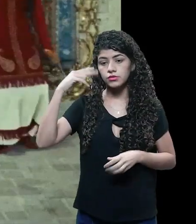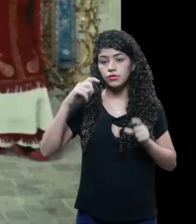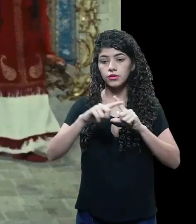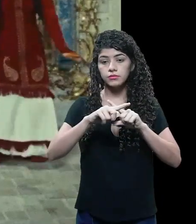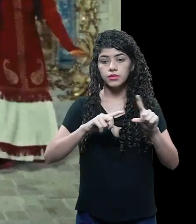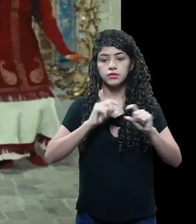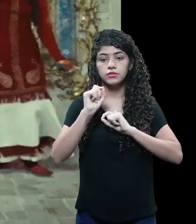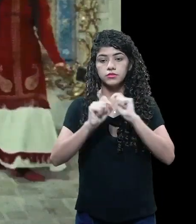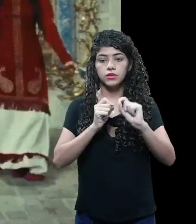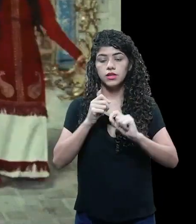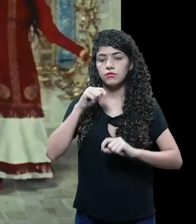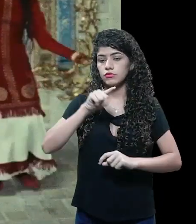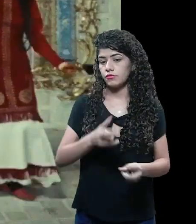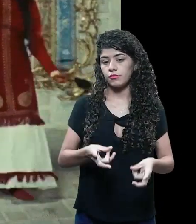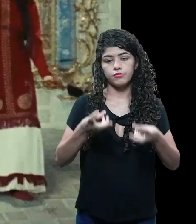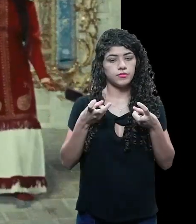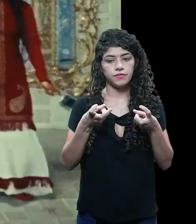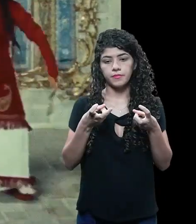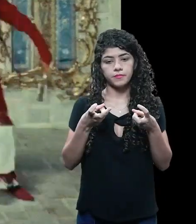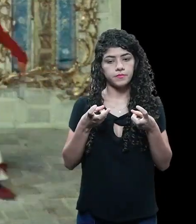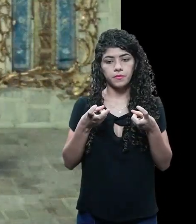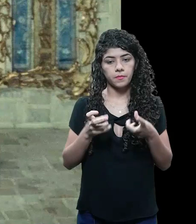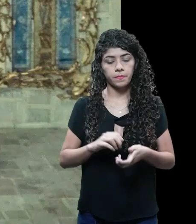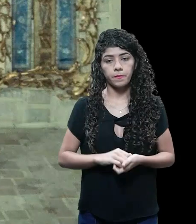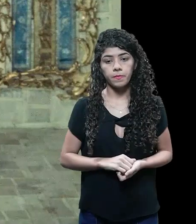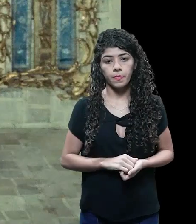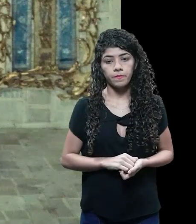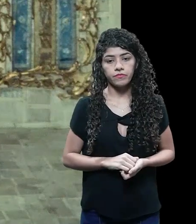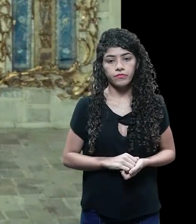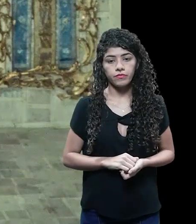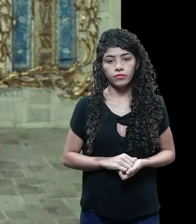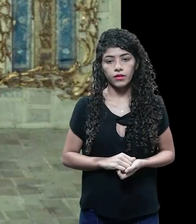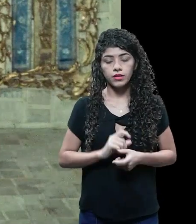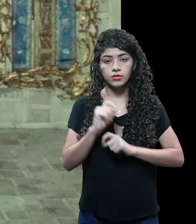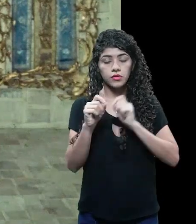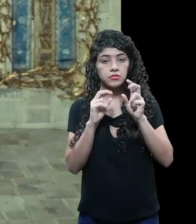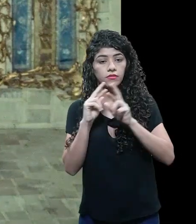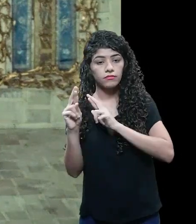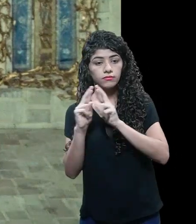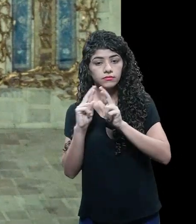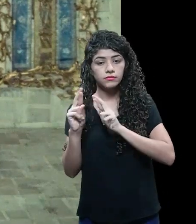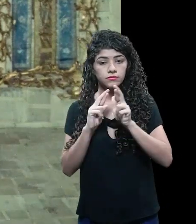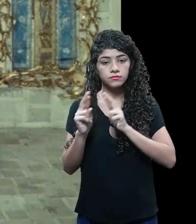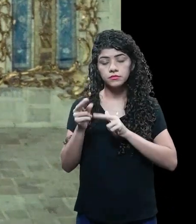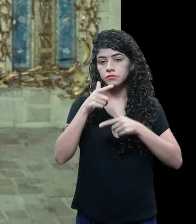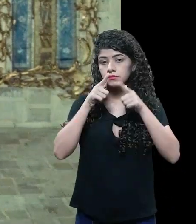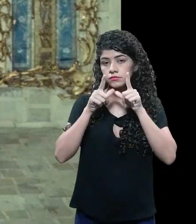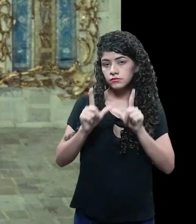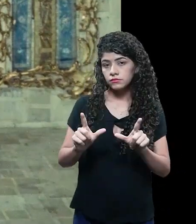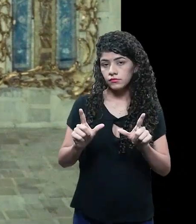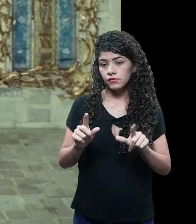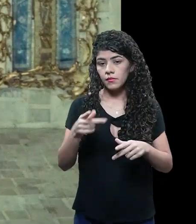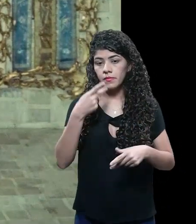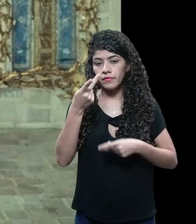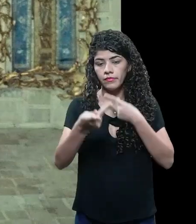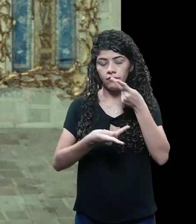Mas que você não vai observar essa tradicional relação ou esse tradicional